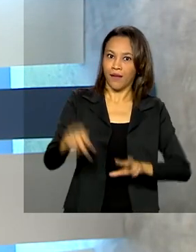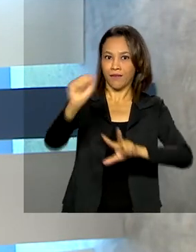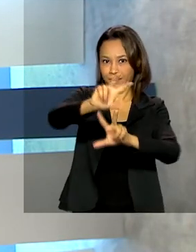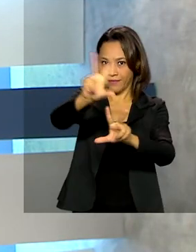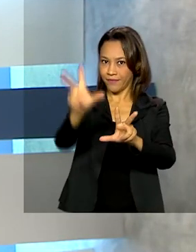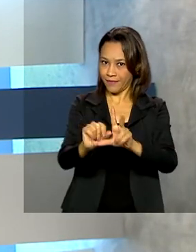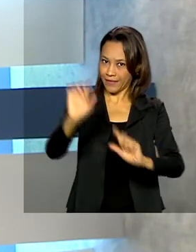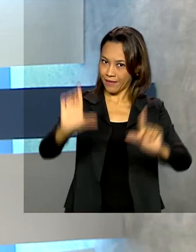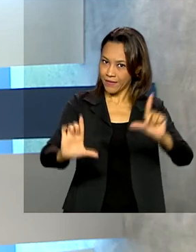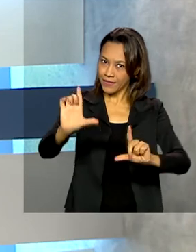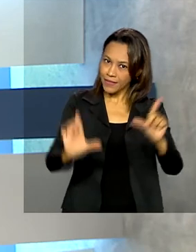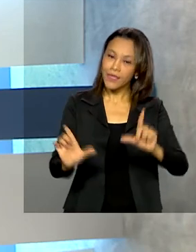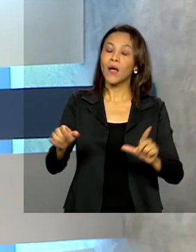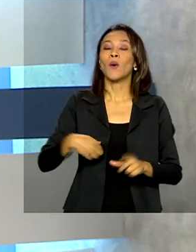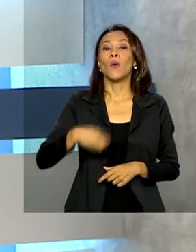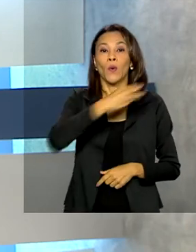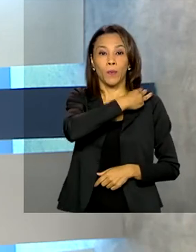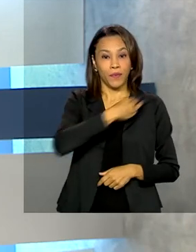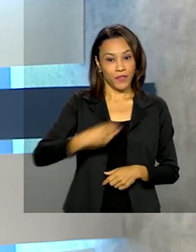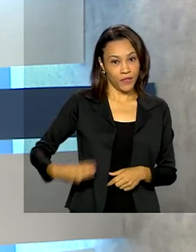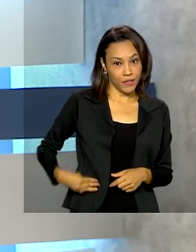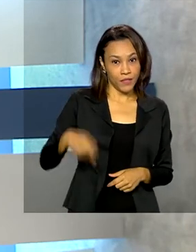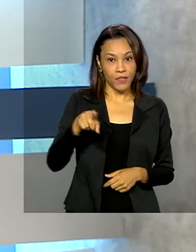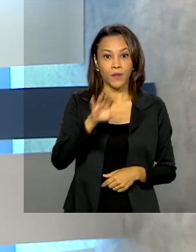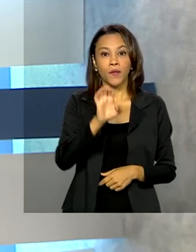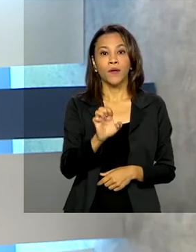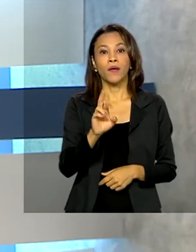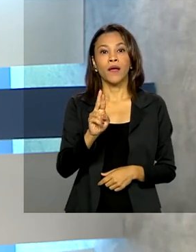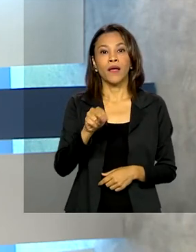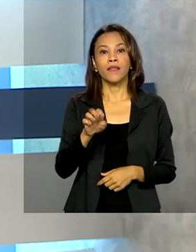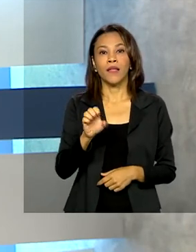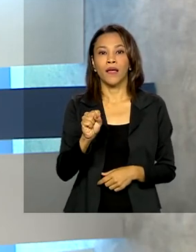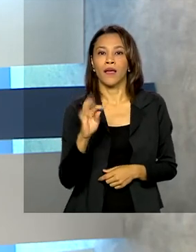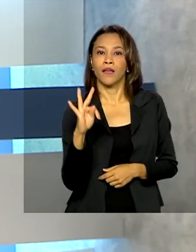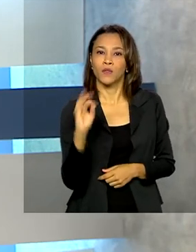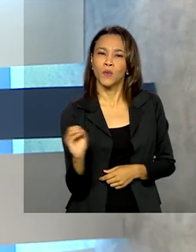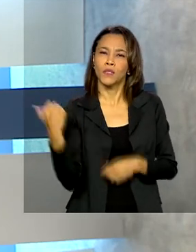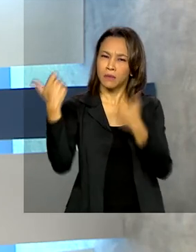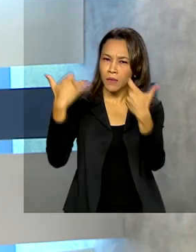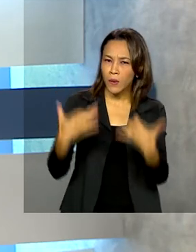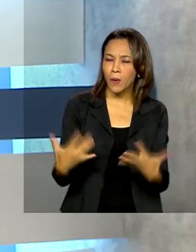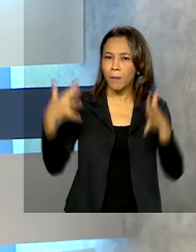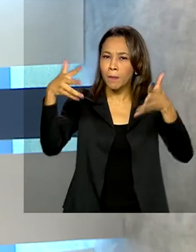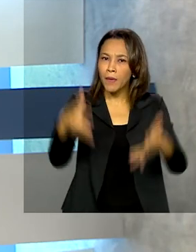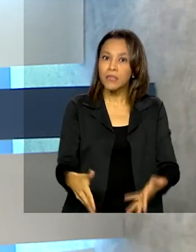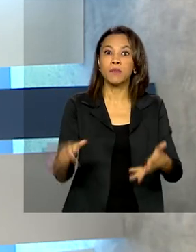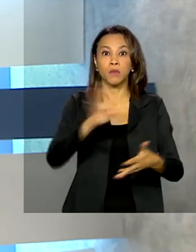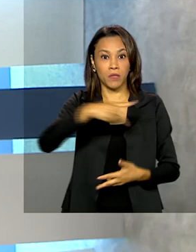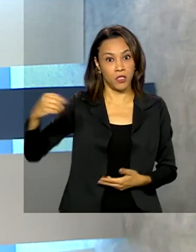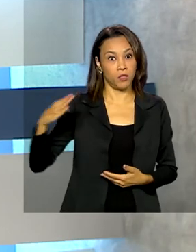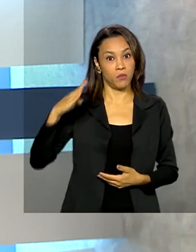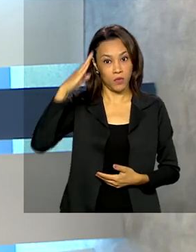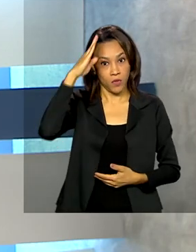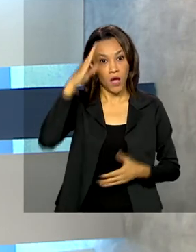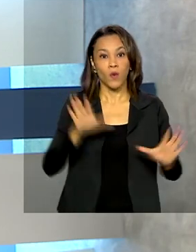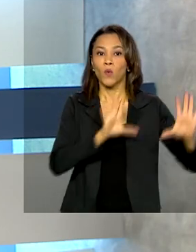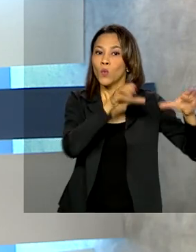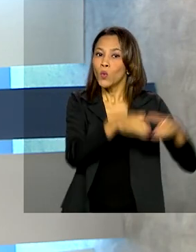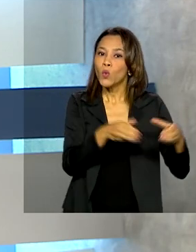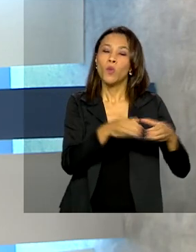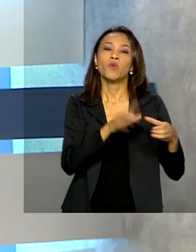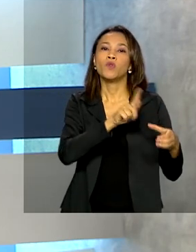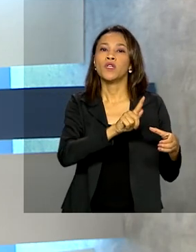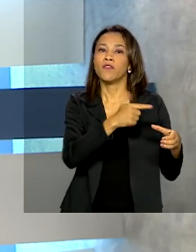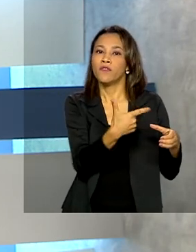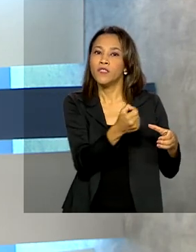o ministro das Relações Exteriores, Ernesto Araújo, falou sobre a participação do presidente Jair Bolsonaro na cúpula do G20